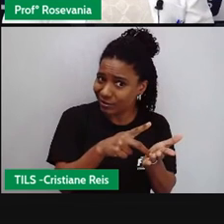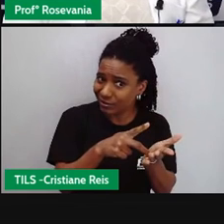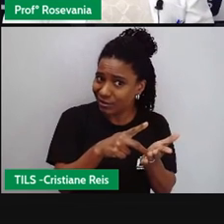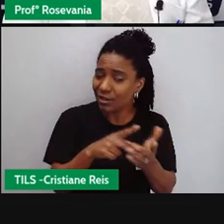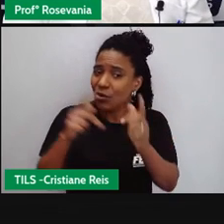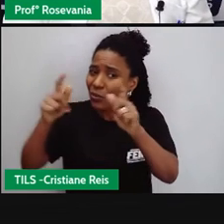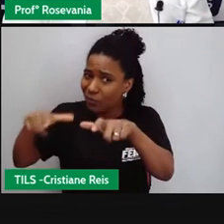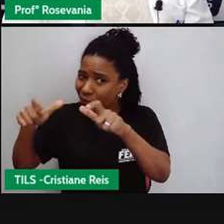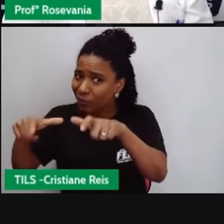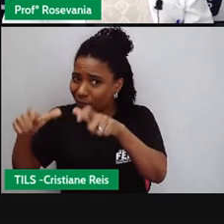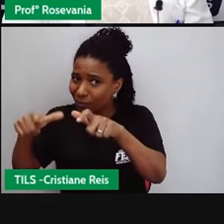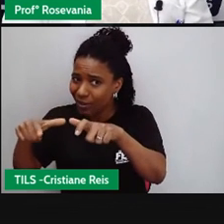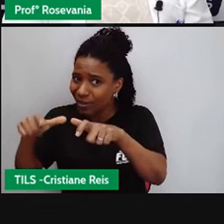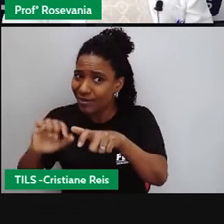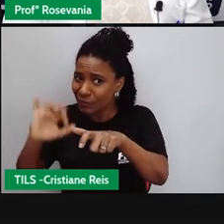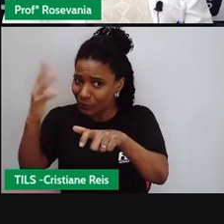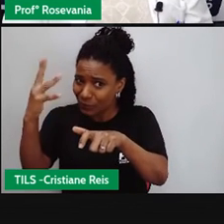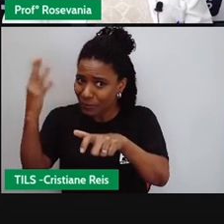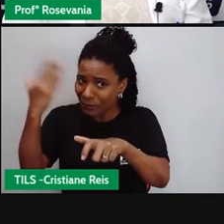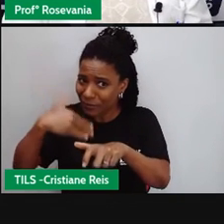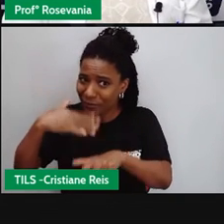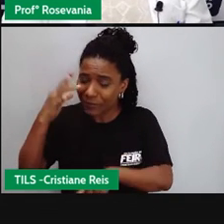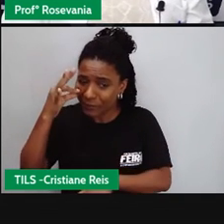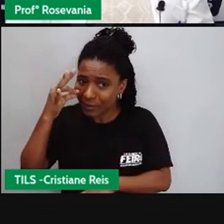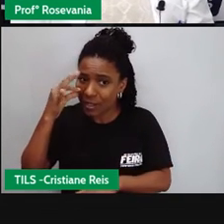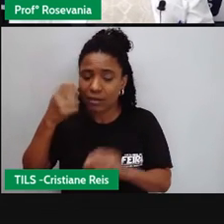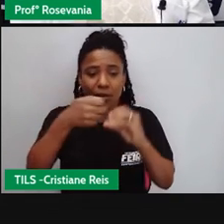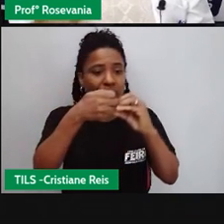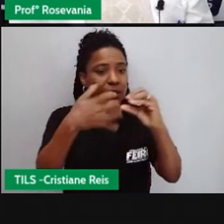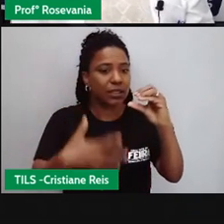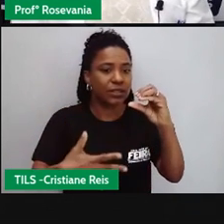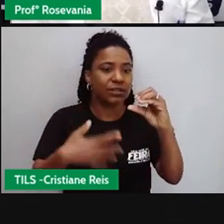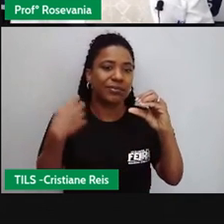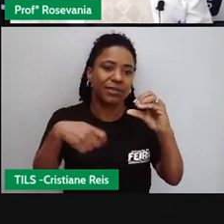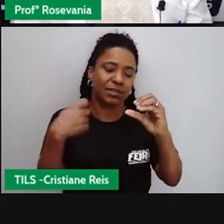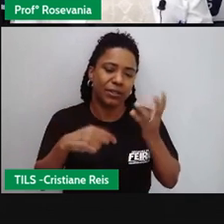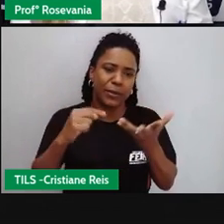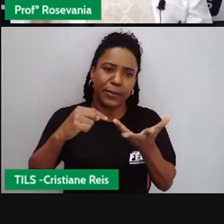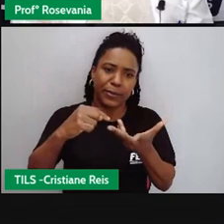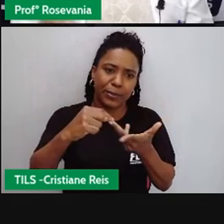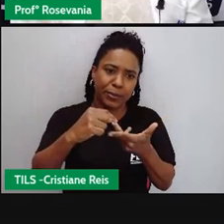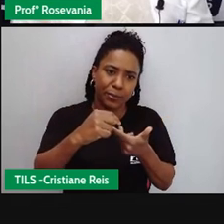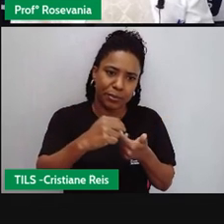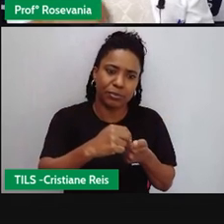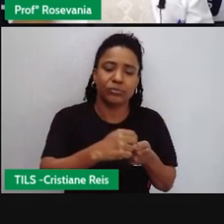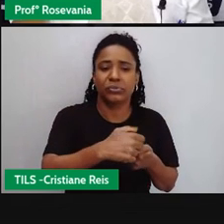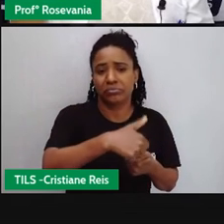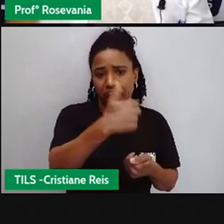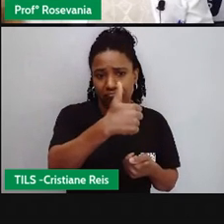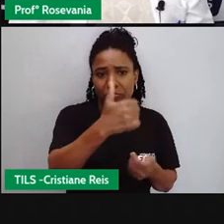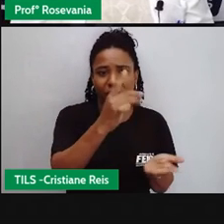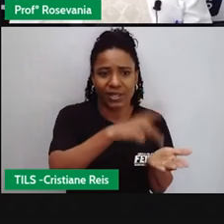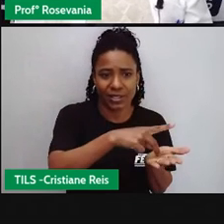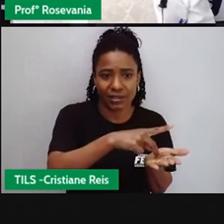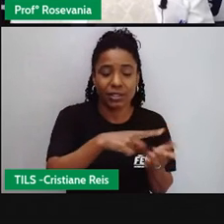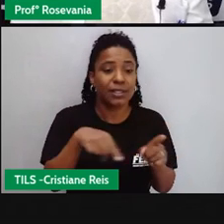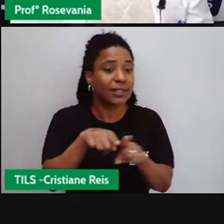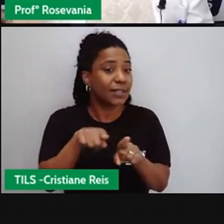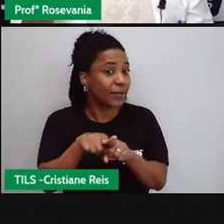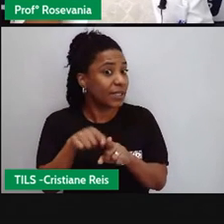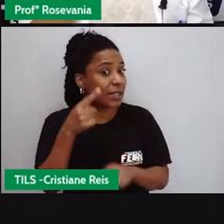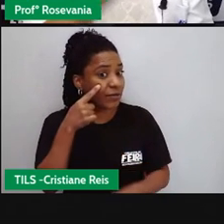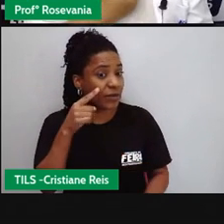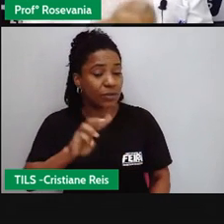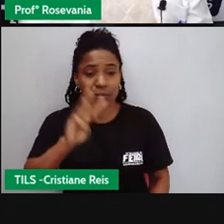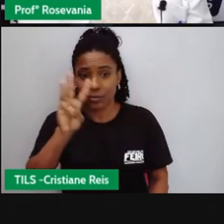deve observar essas características aí. Algumas delas também vocês devem observar o .com.br que